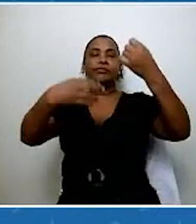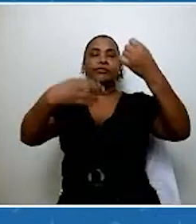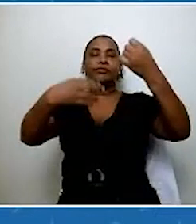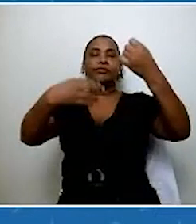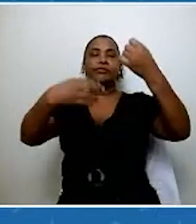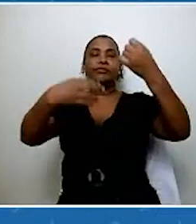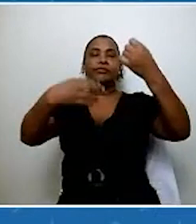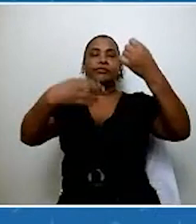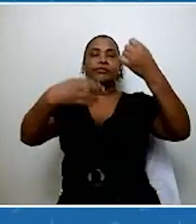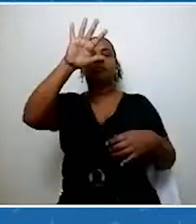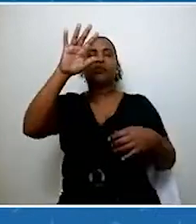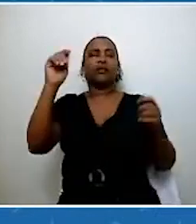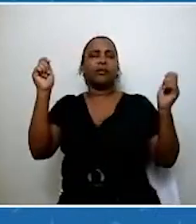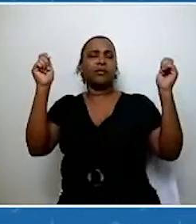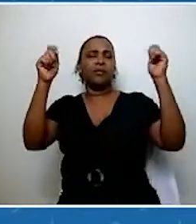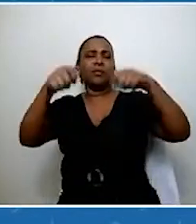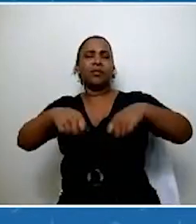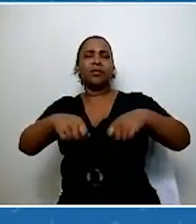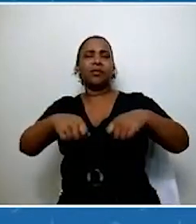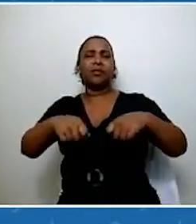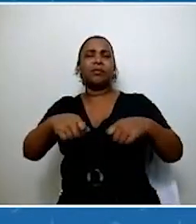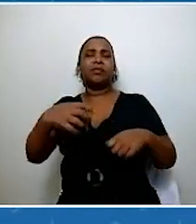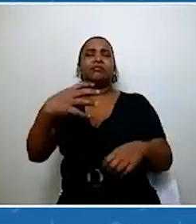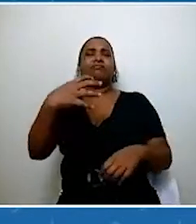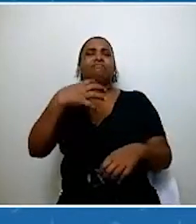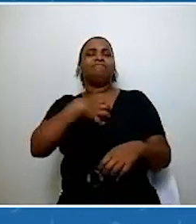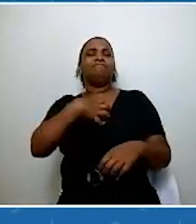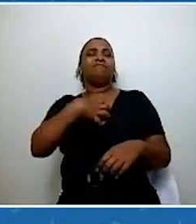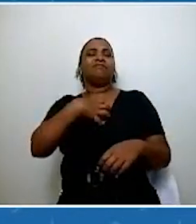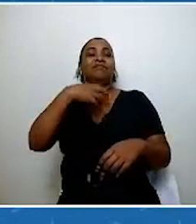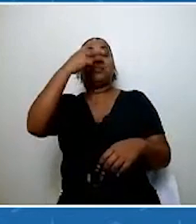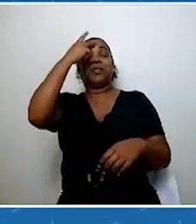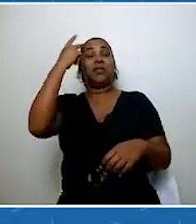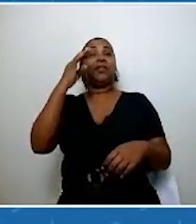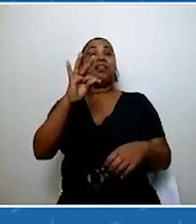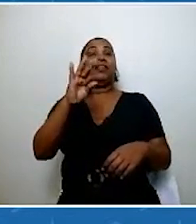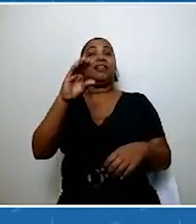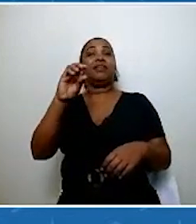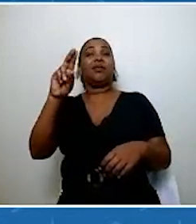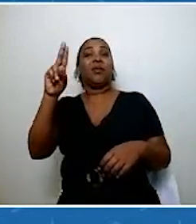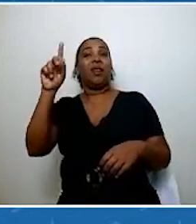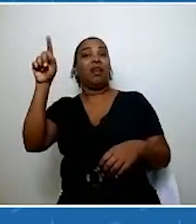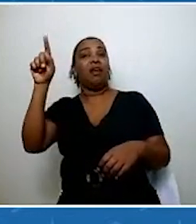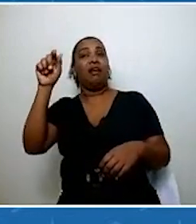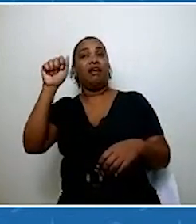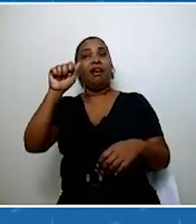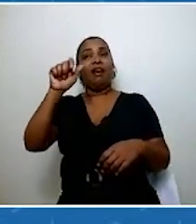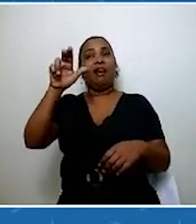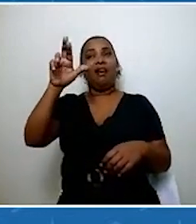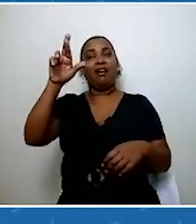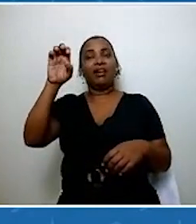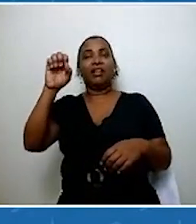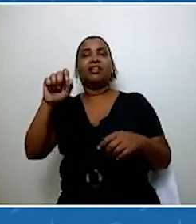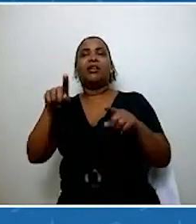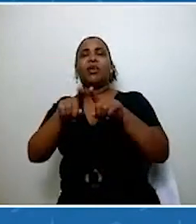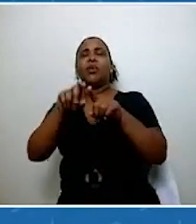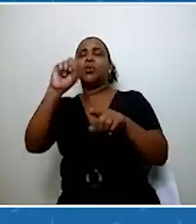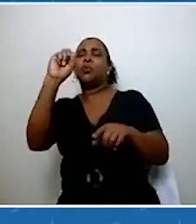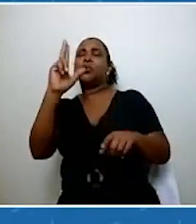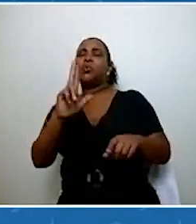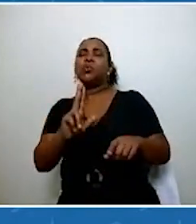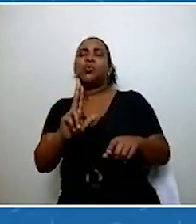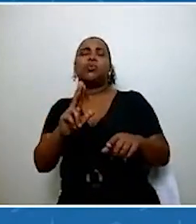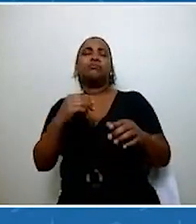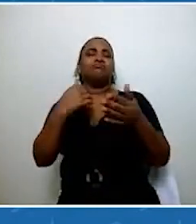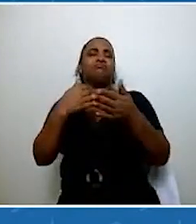quem está lá no Tribunal de Contas do Estado do Acre, ou quem está lá no Rio Grande do Sul, ou quem está lá na Bahia.